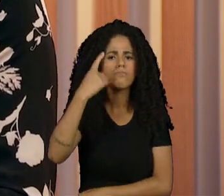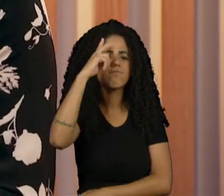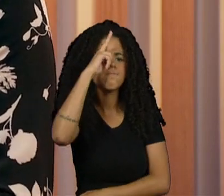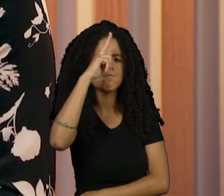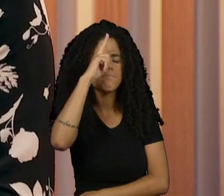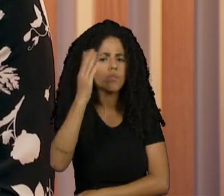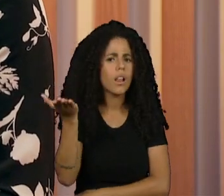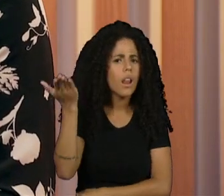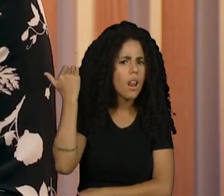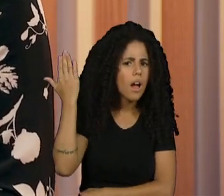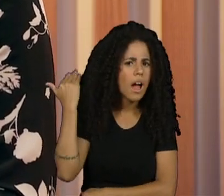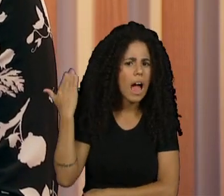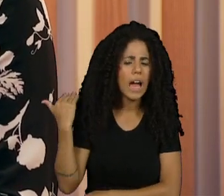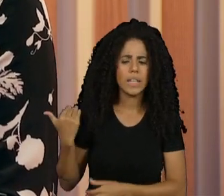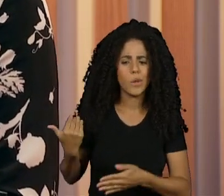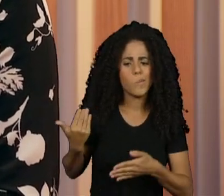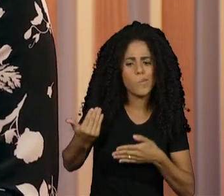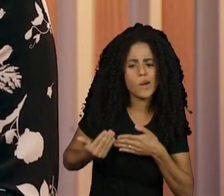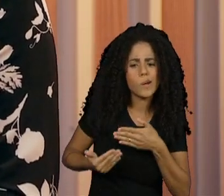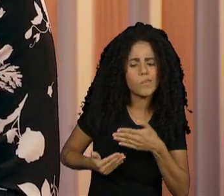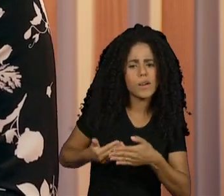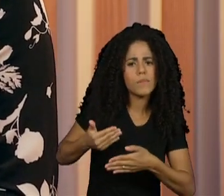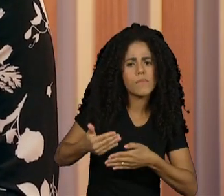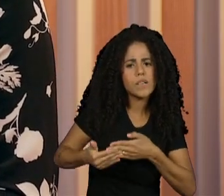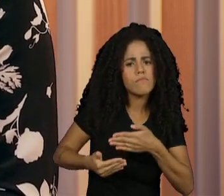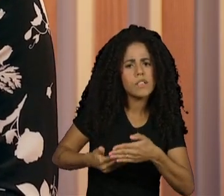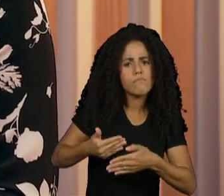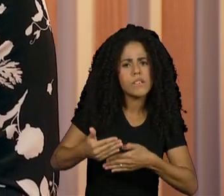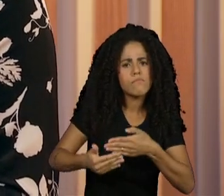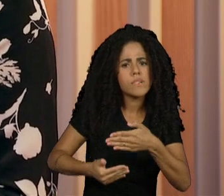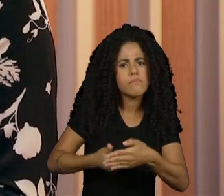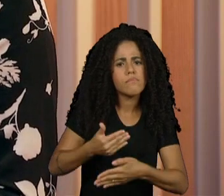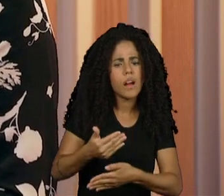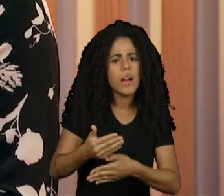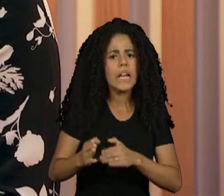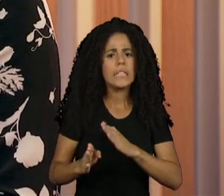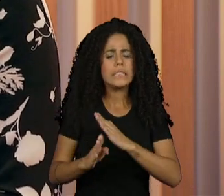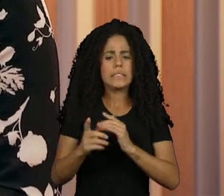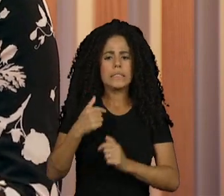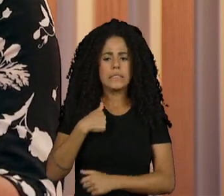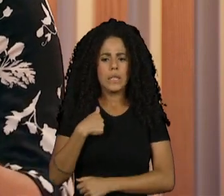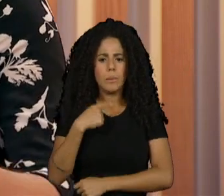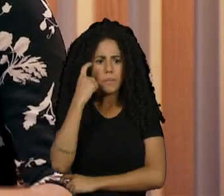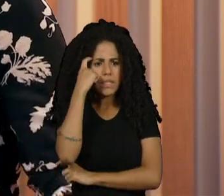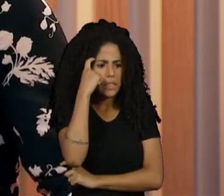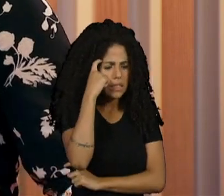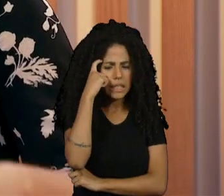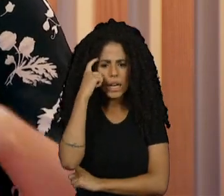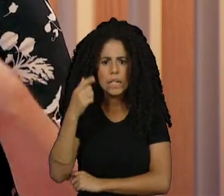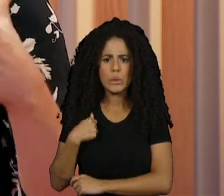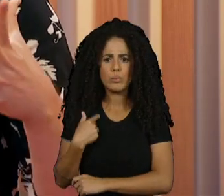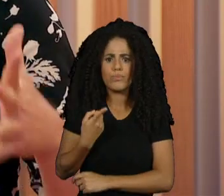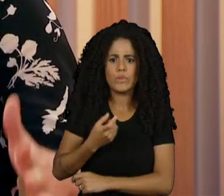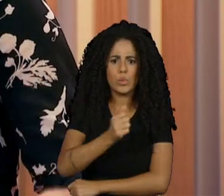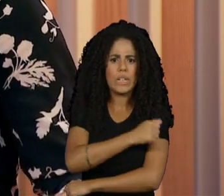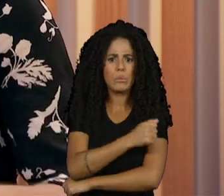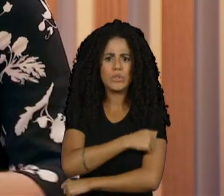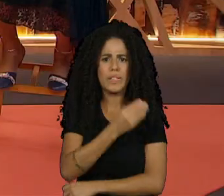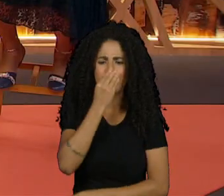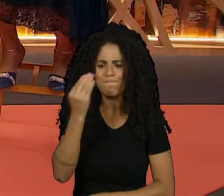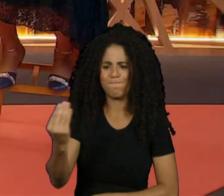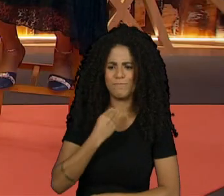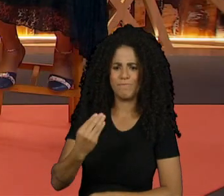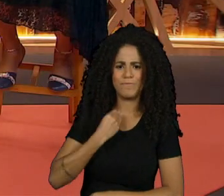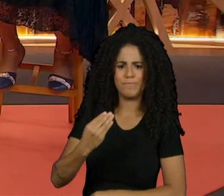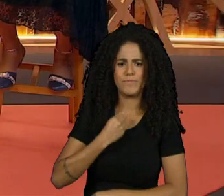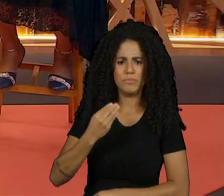no começo da minha trajetória ali, que quando eu entrei, eu achei que os alunos iam começar um abaixo-assinado, querendo me expulsar daquele espaço,